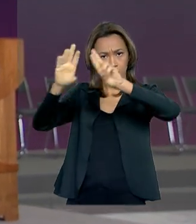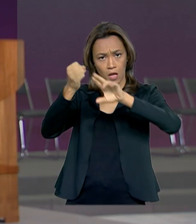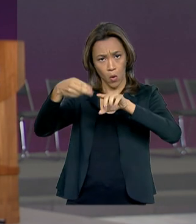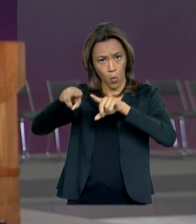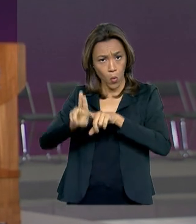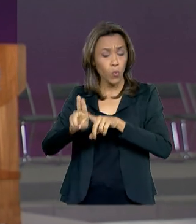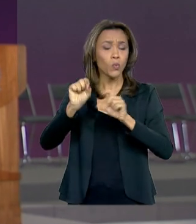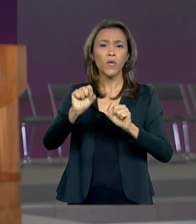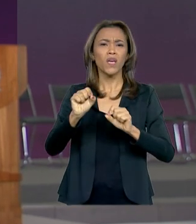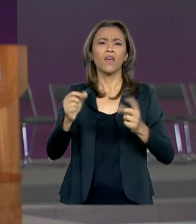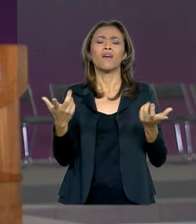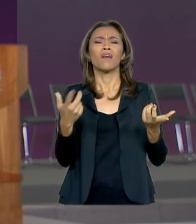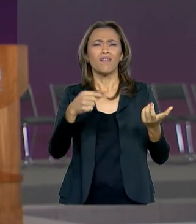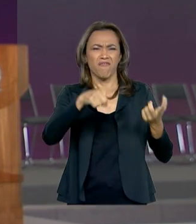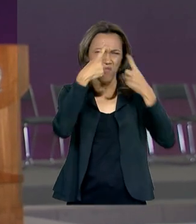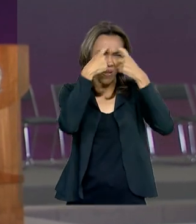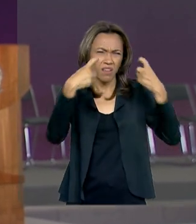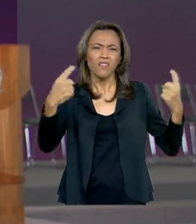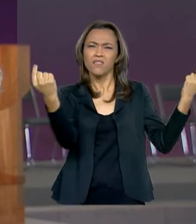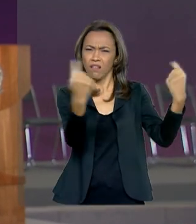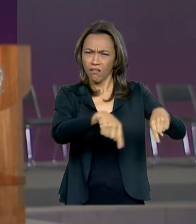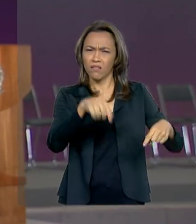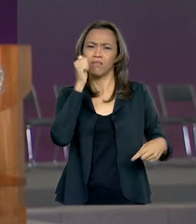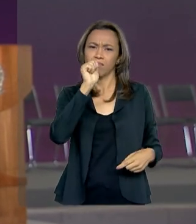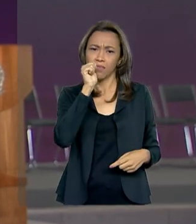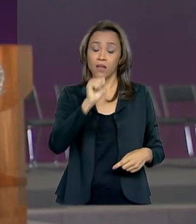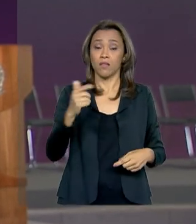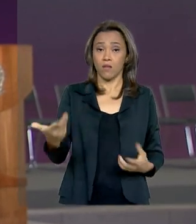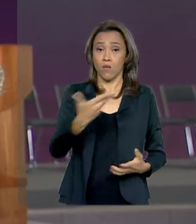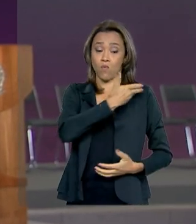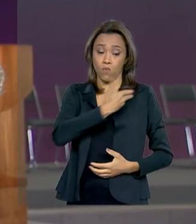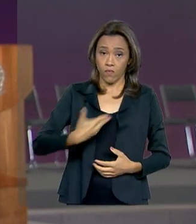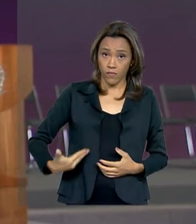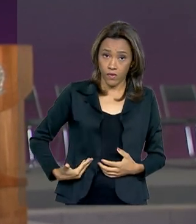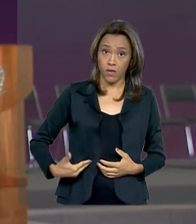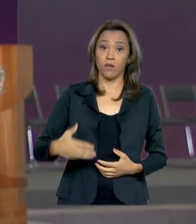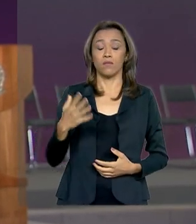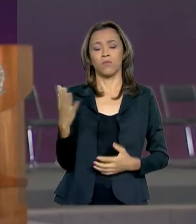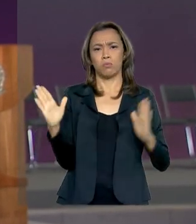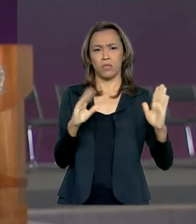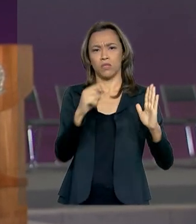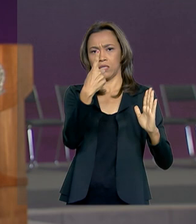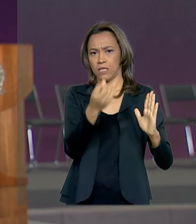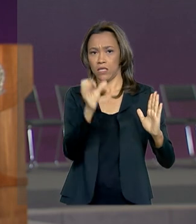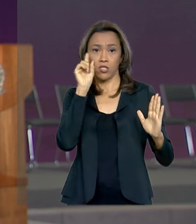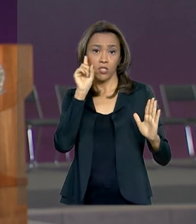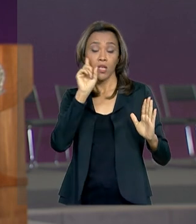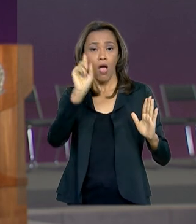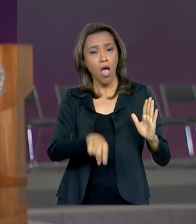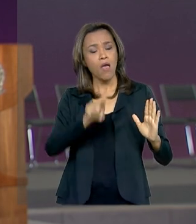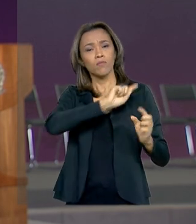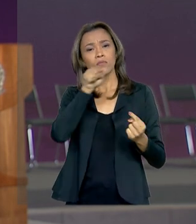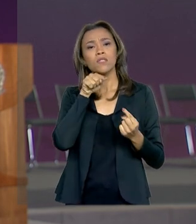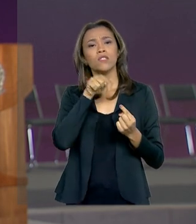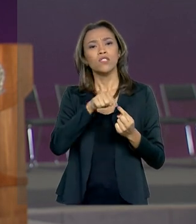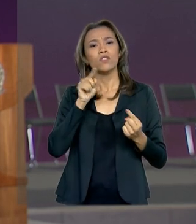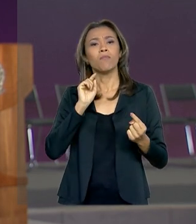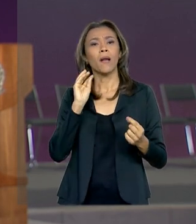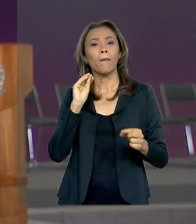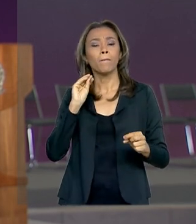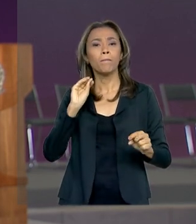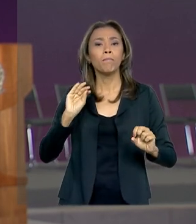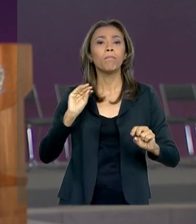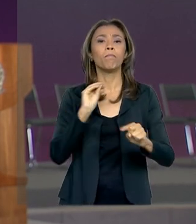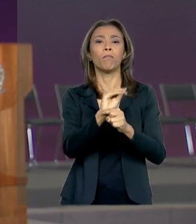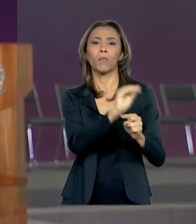Durante 16 dias, o governo vai promover ações justamente para promover, para proteger